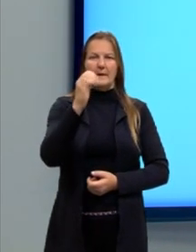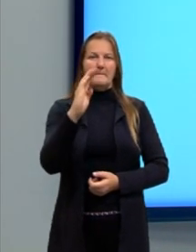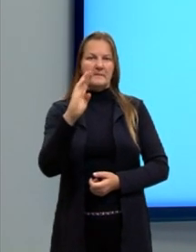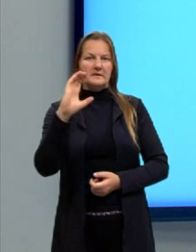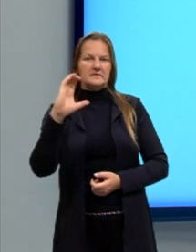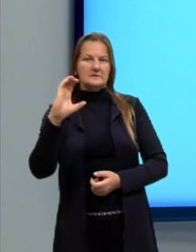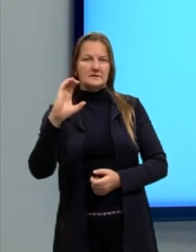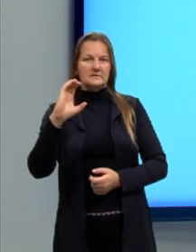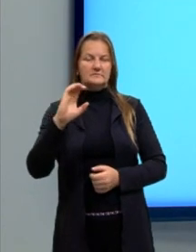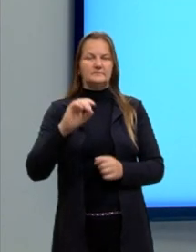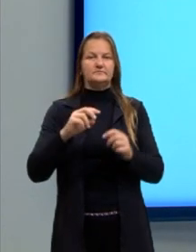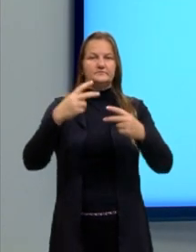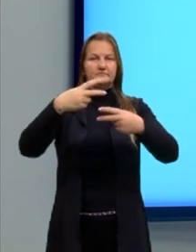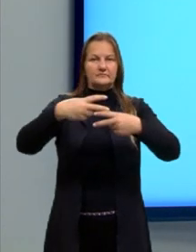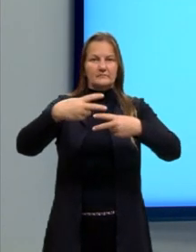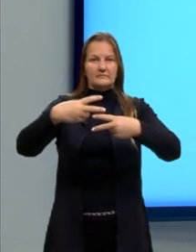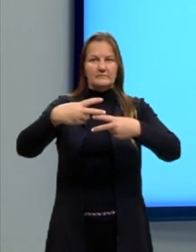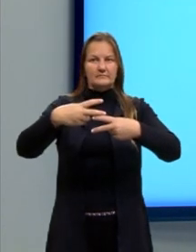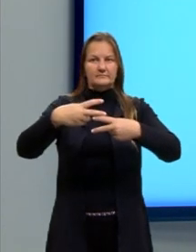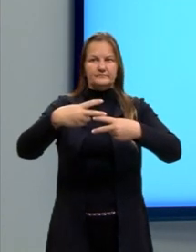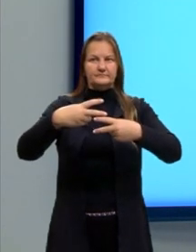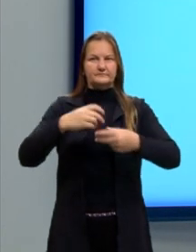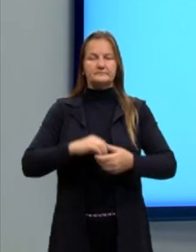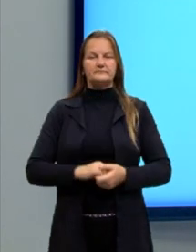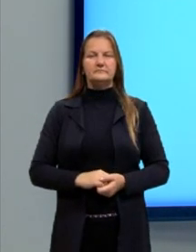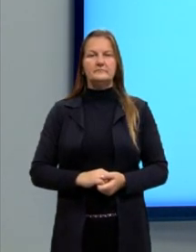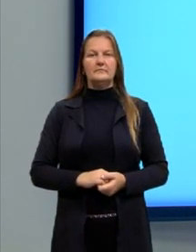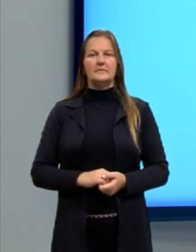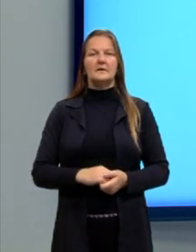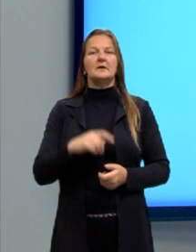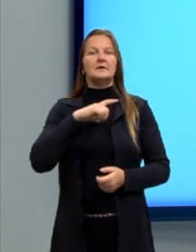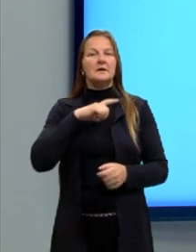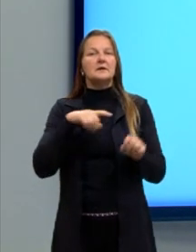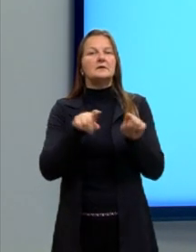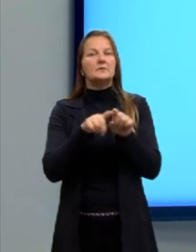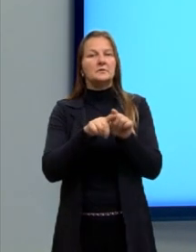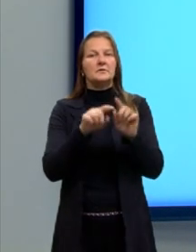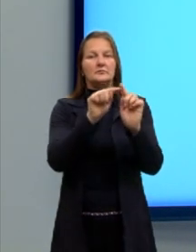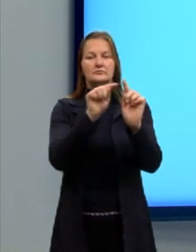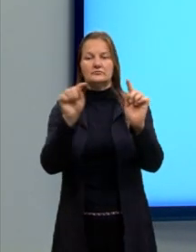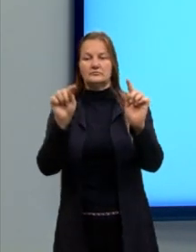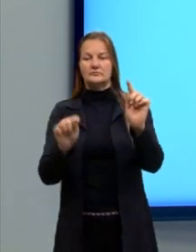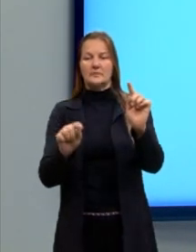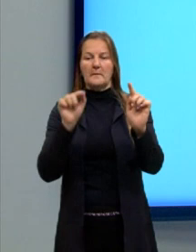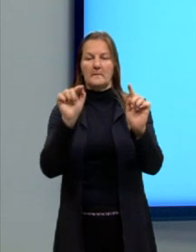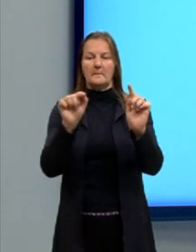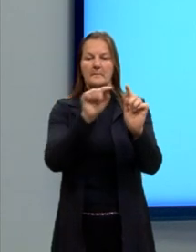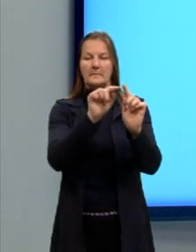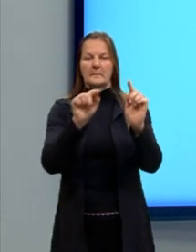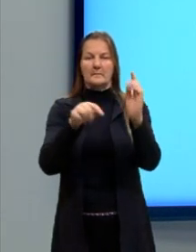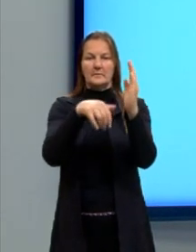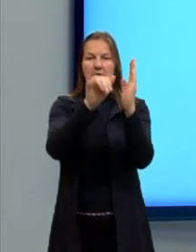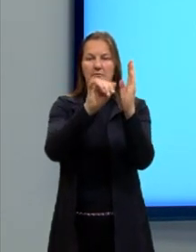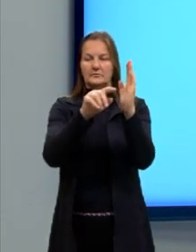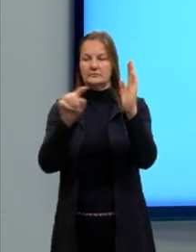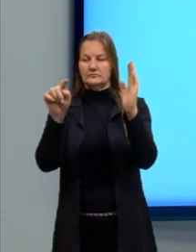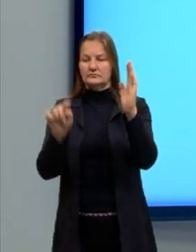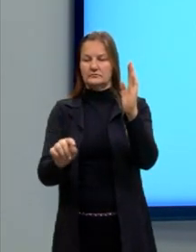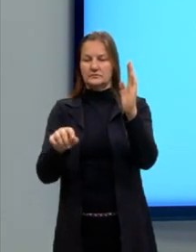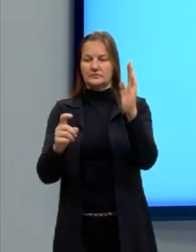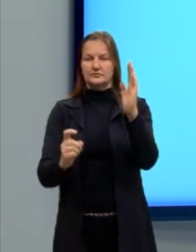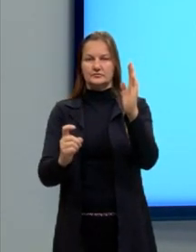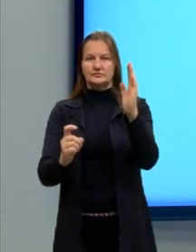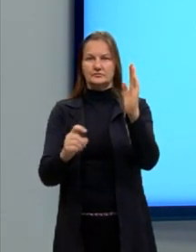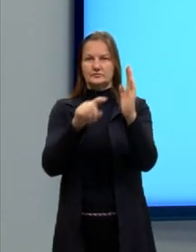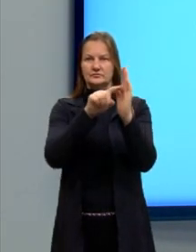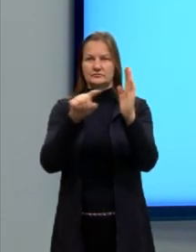C são os coeficientes, né? E nós temos a coordenada do ponto, o ponto P. Nós vamos chamar essas